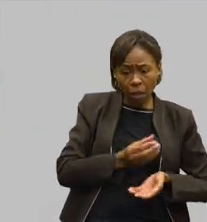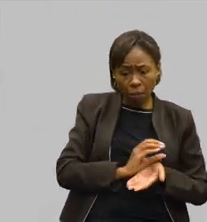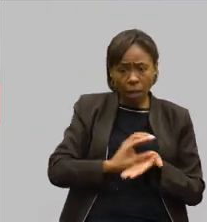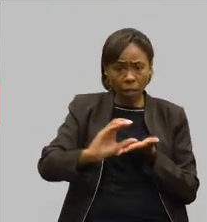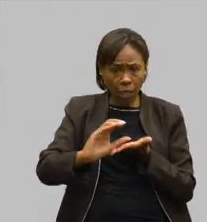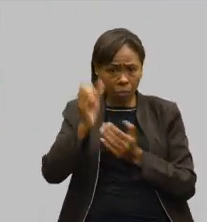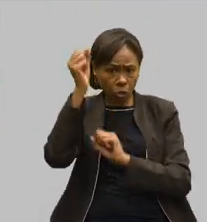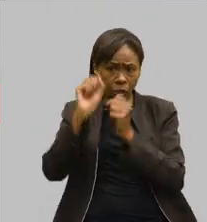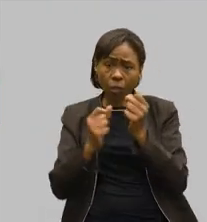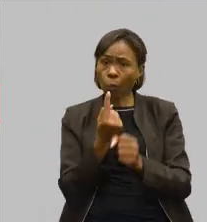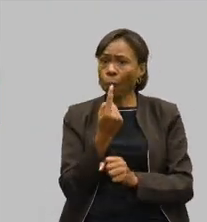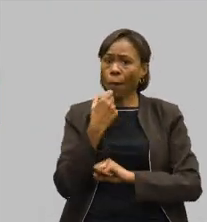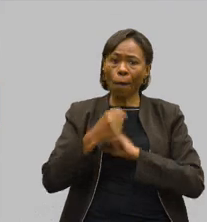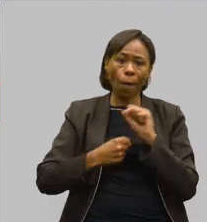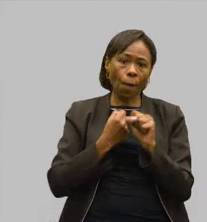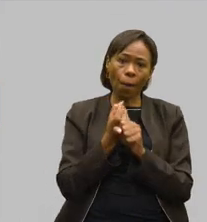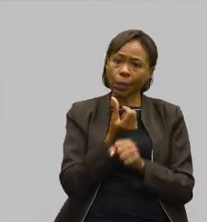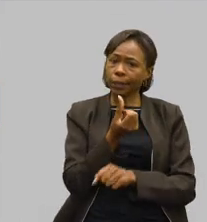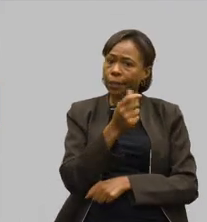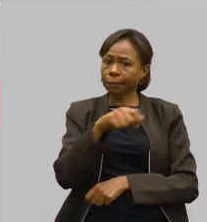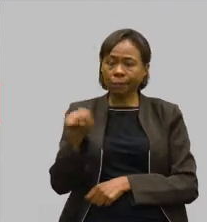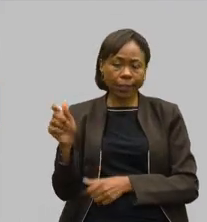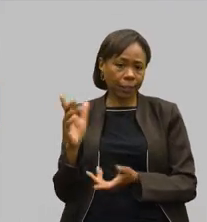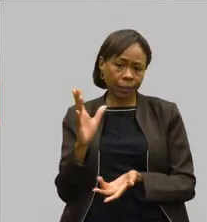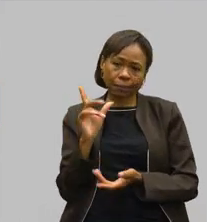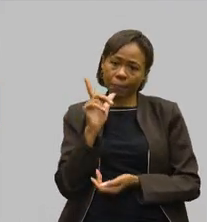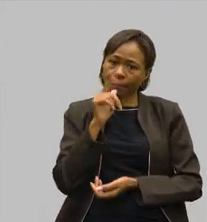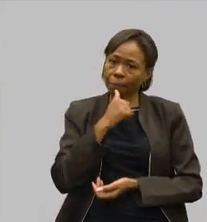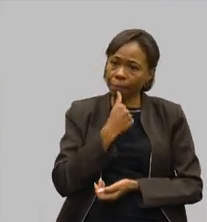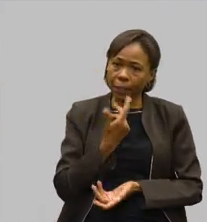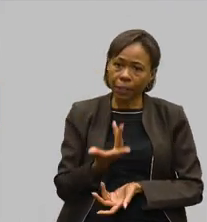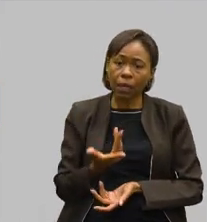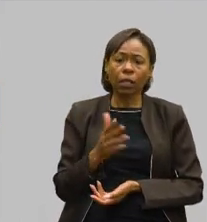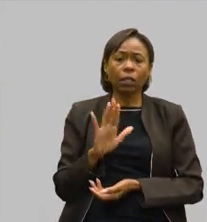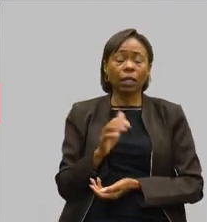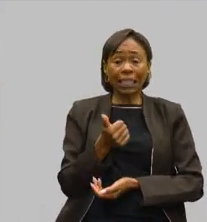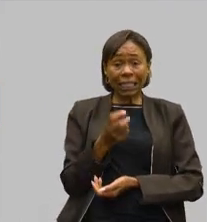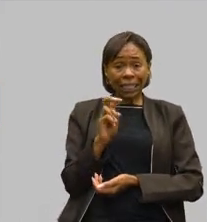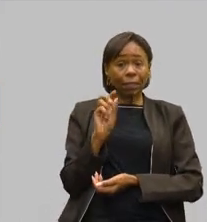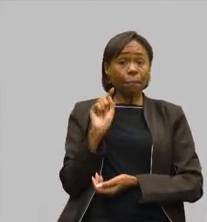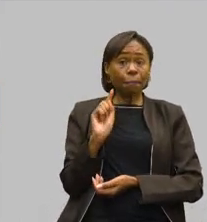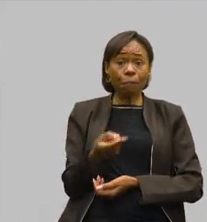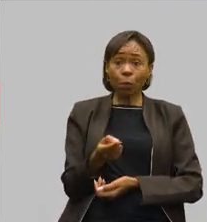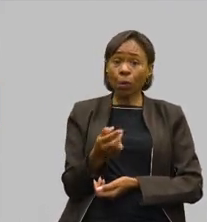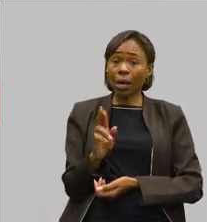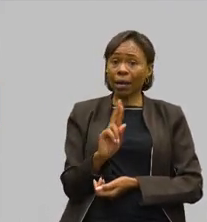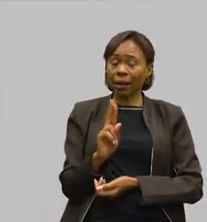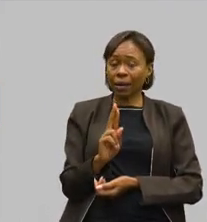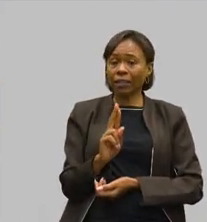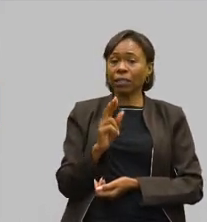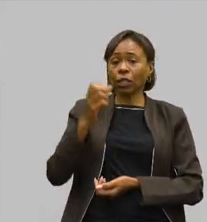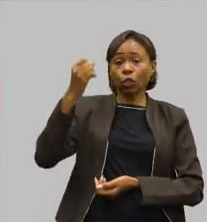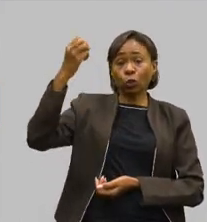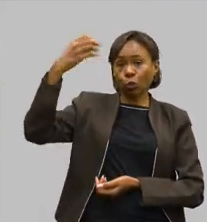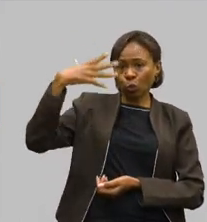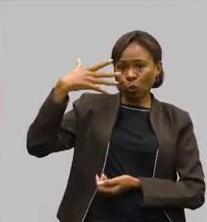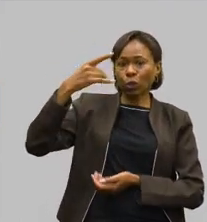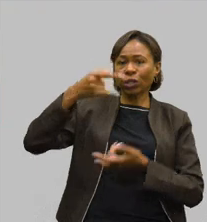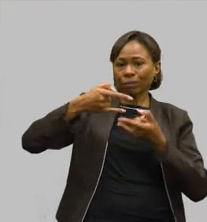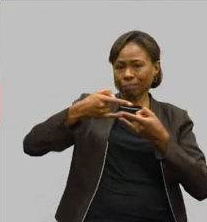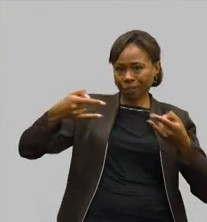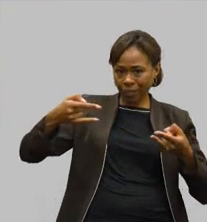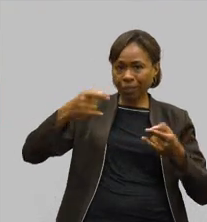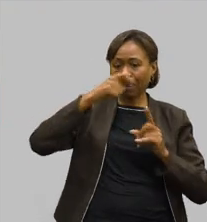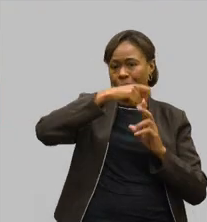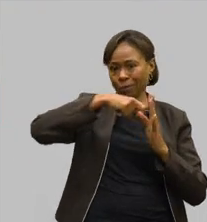isso aconteça. Nós estamos falando aí de 15 mil reais de conta de luz por mês, por entidade. Elas vão